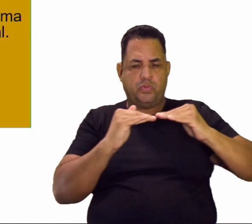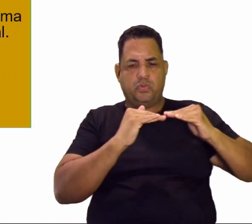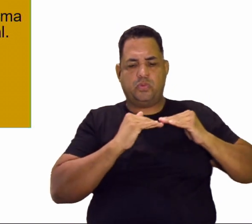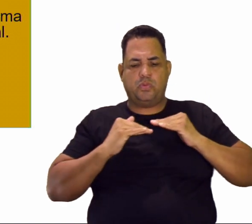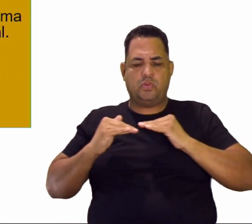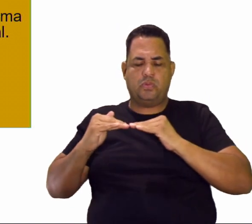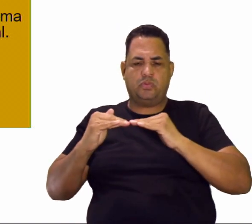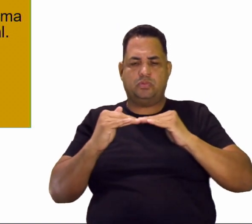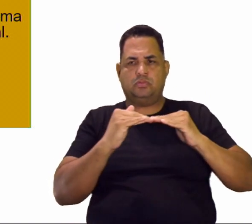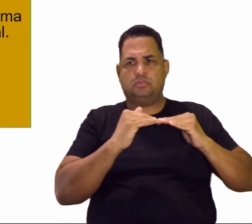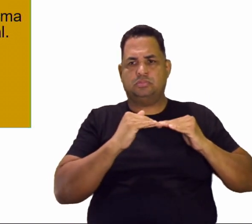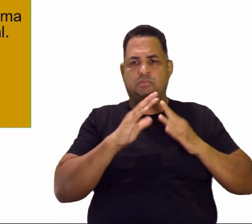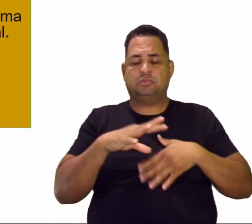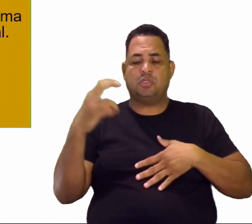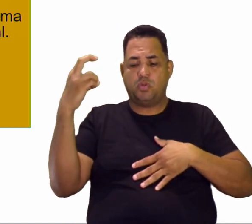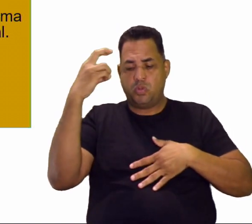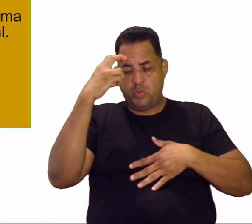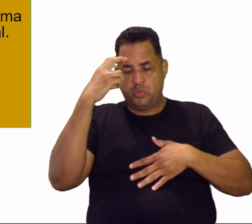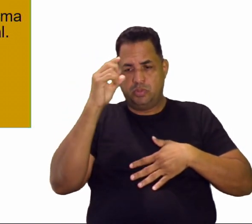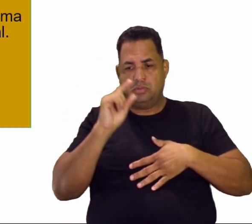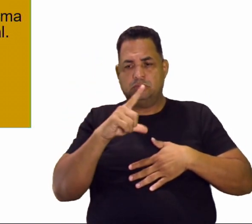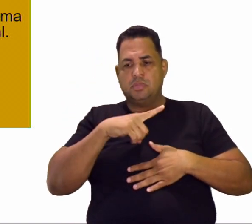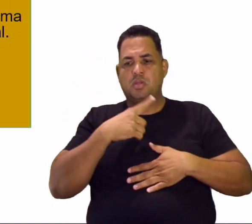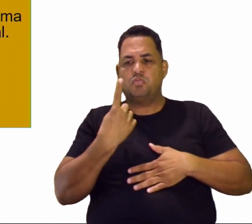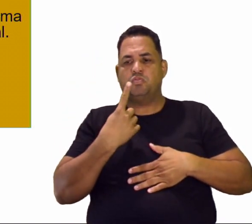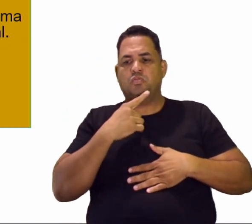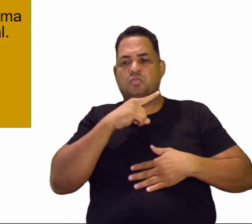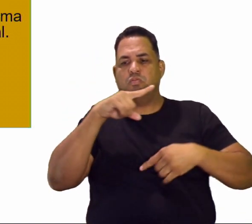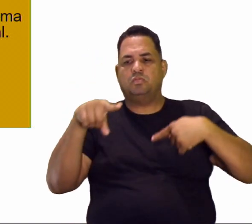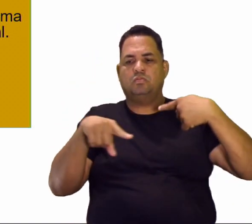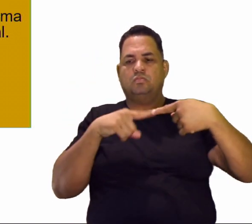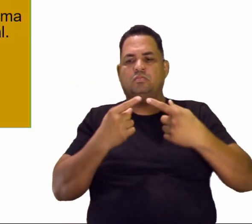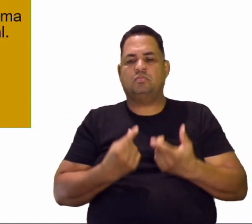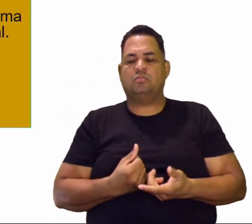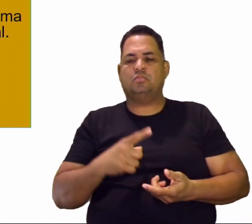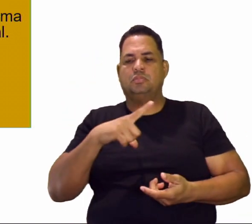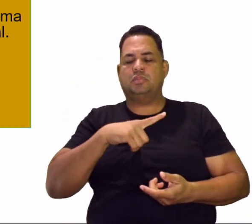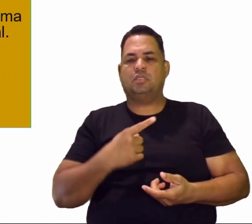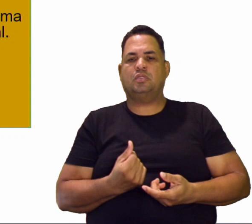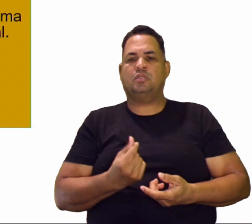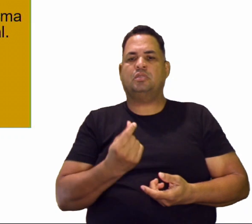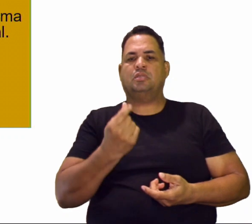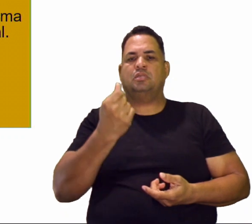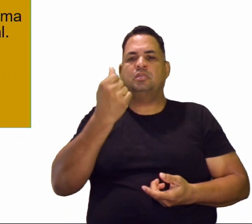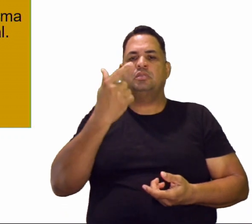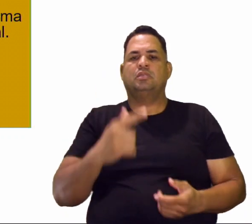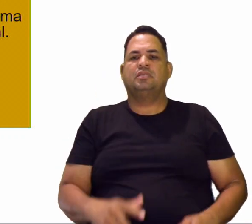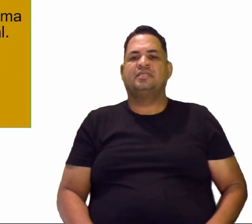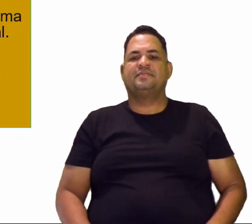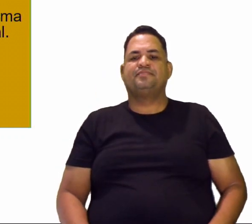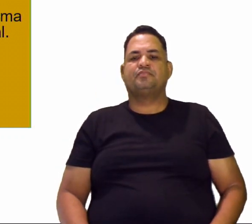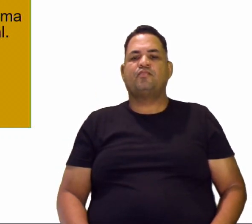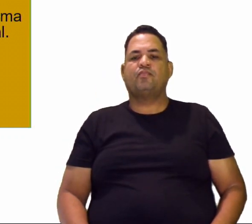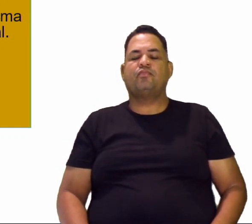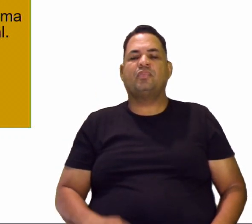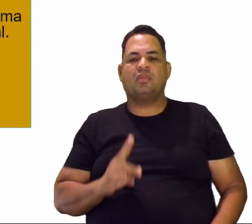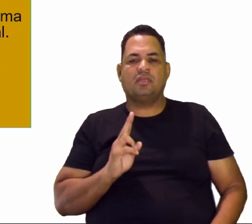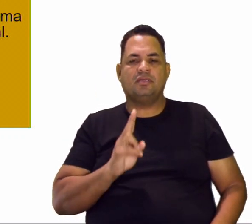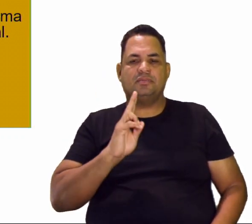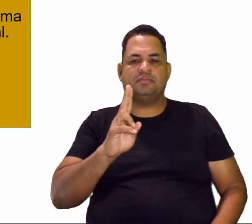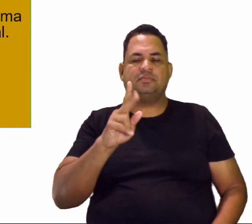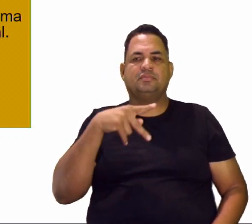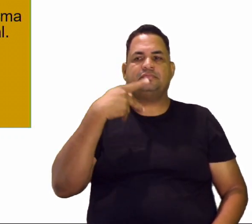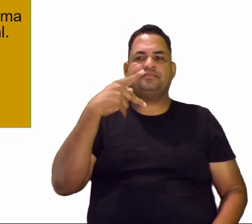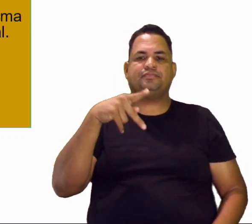culturas com o único objetivo de lucrar, né? E essa indústria cultural, ela fica o tempo inteiro